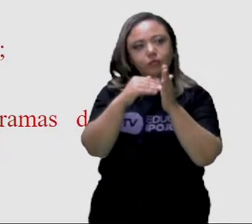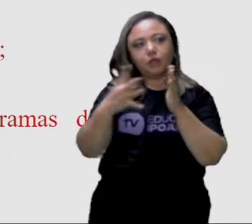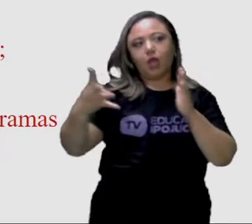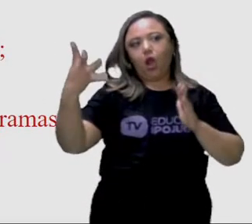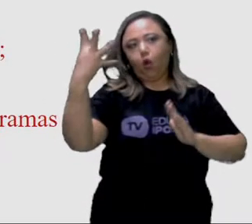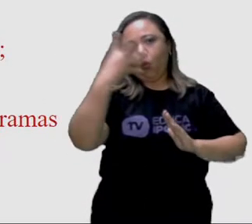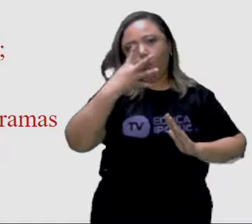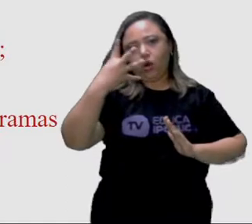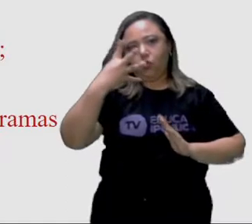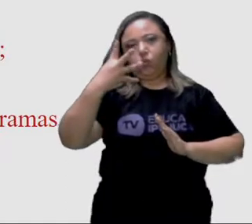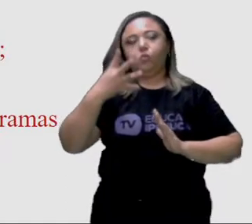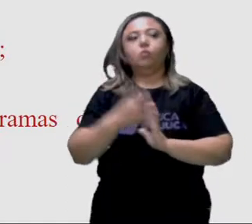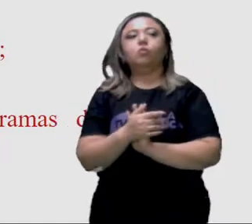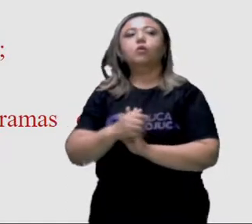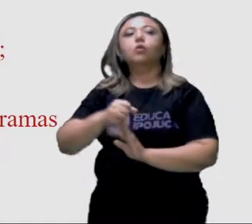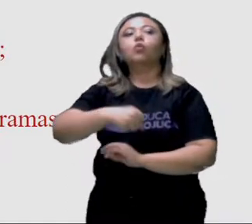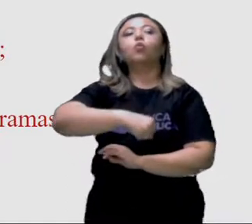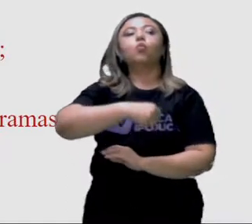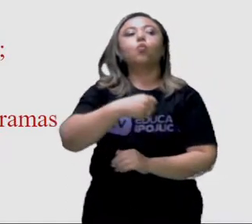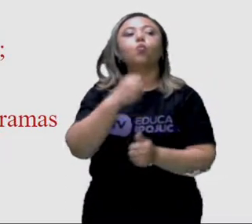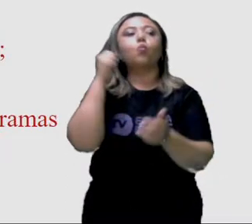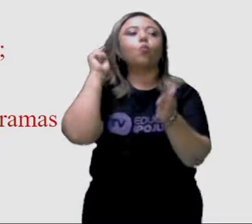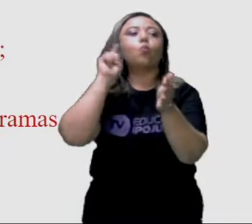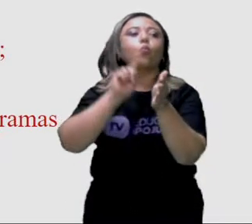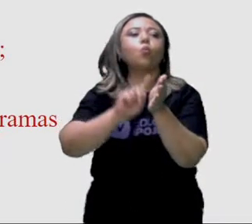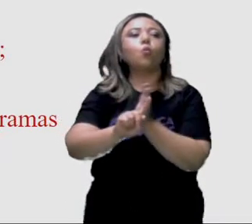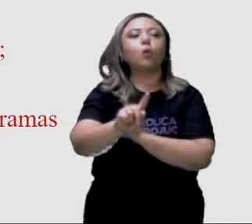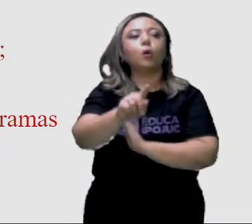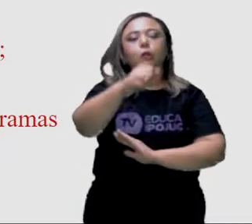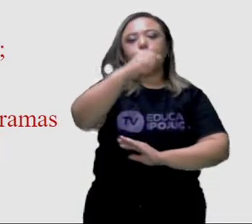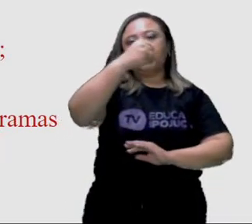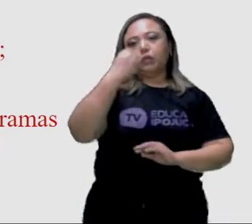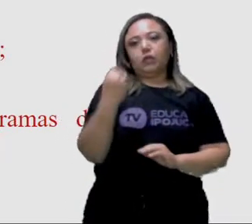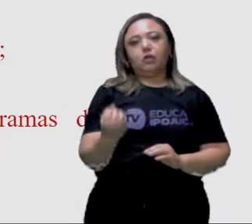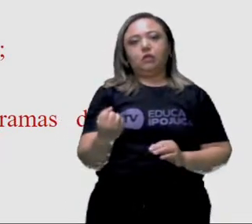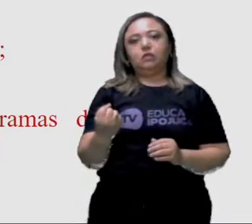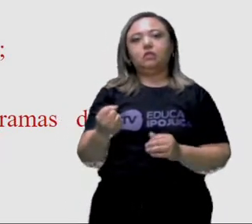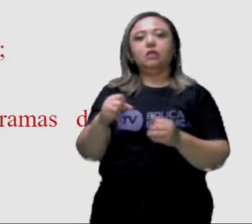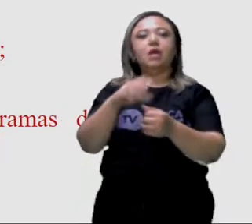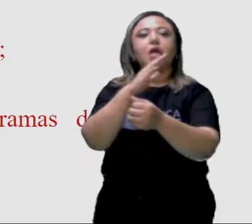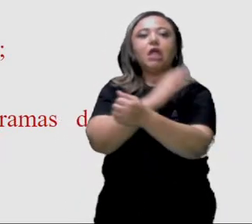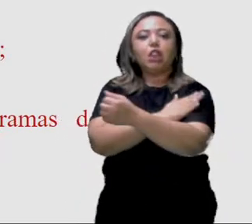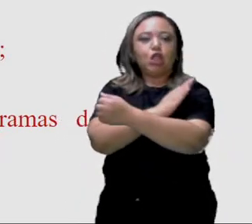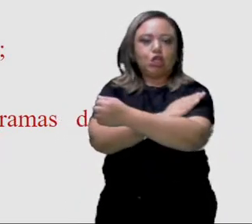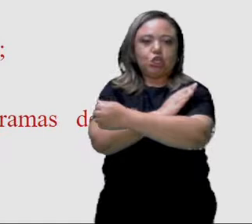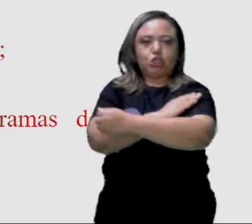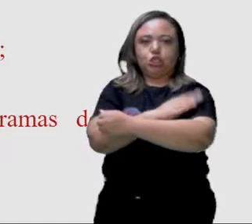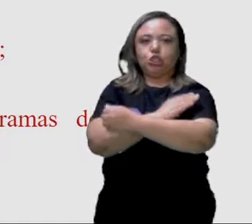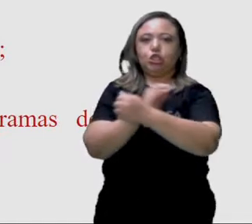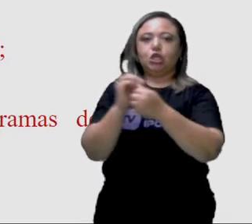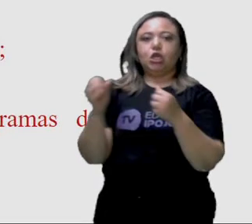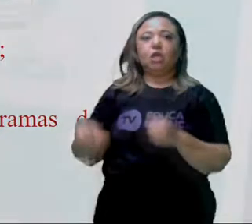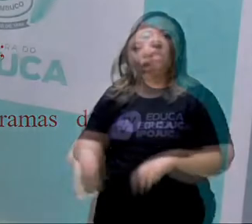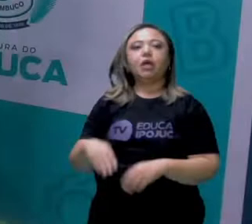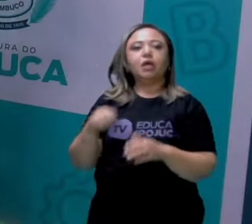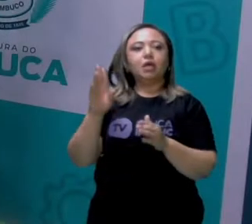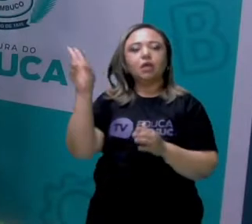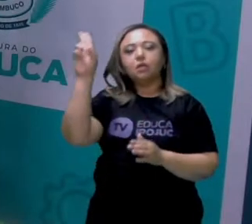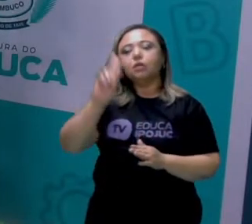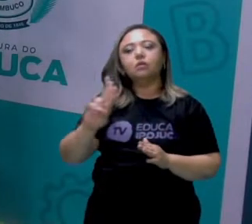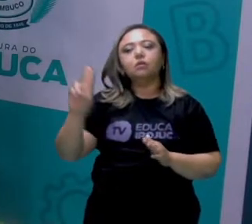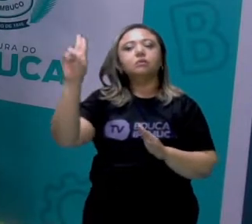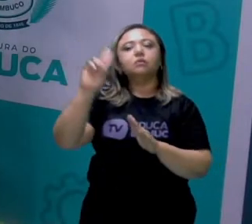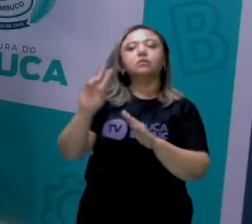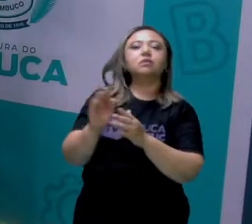quarta pergunta, que foi quantas e quais são as formas que ocorre o gasto energético. E aí os gastos energéticos, eles podem